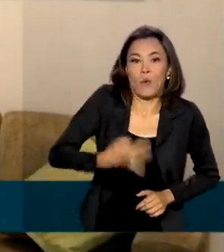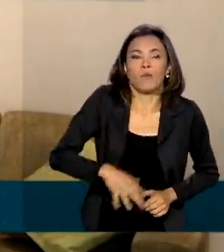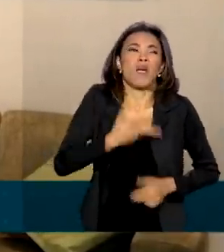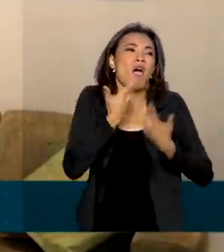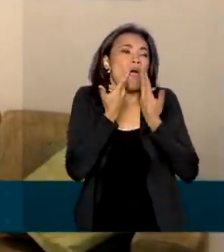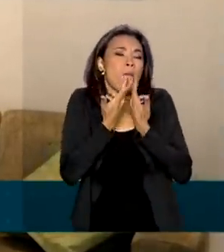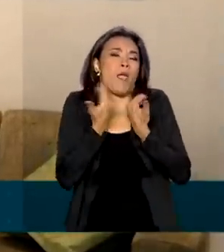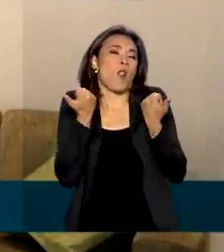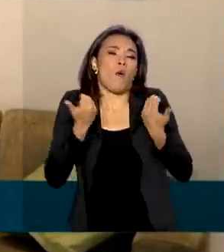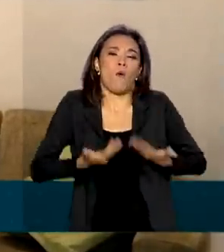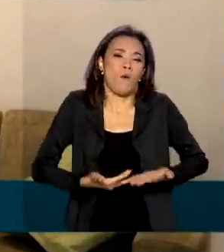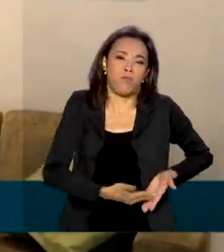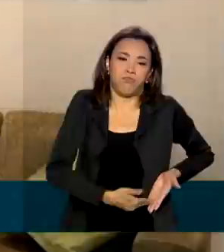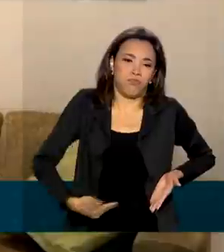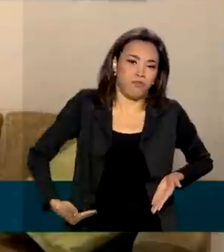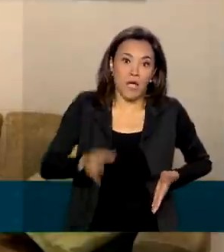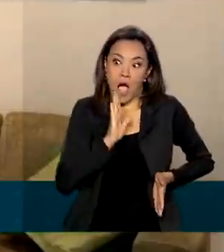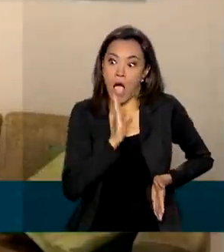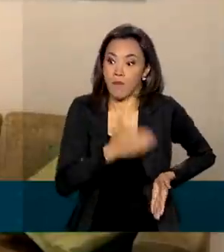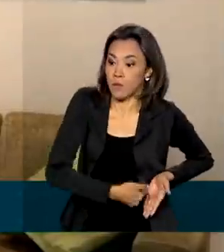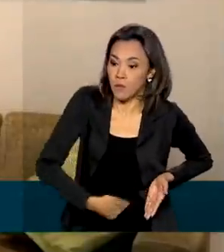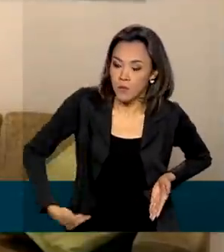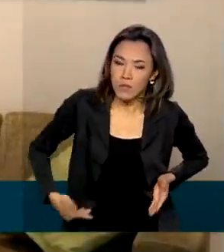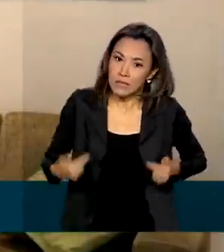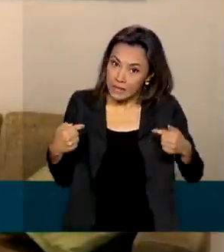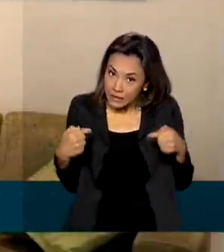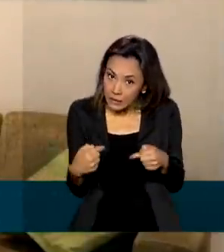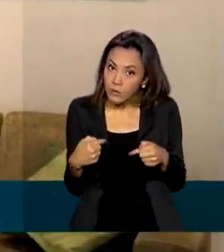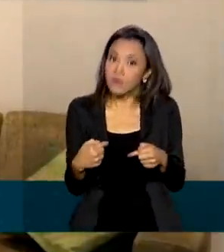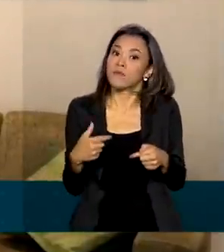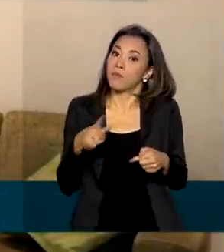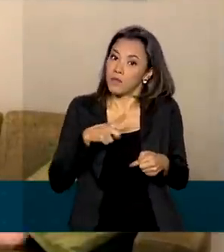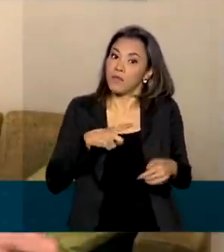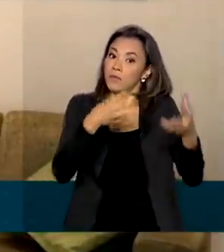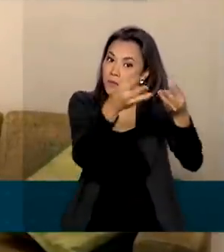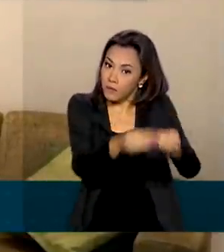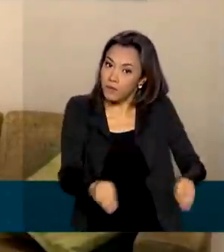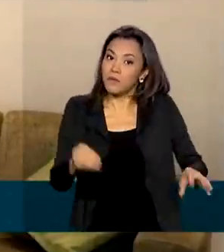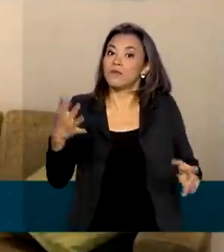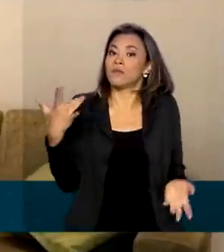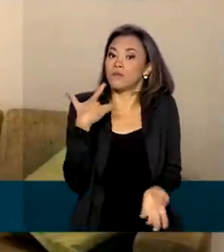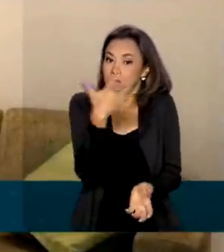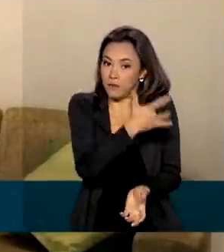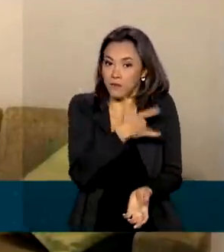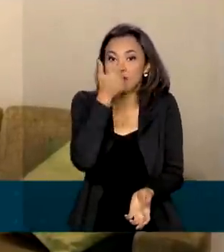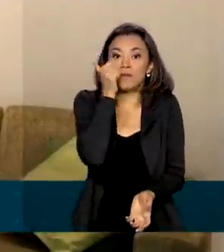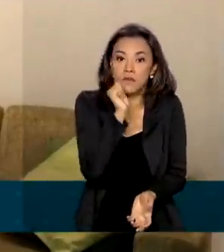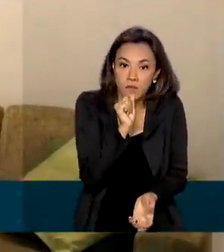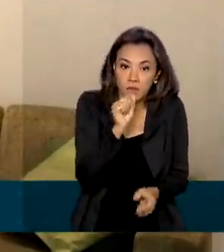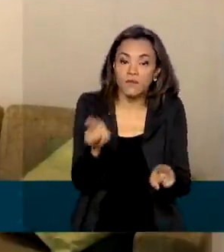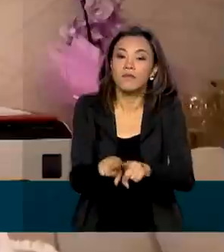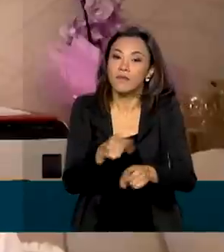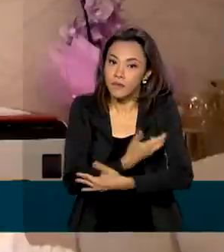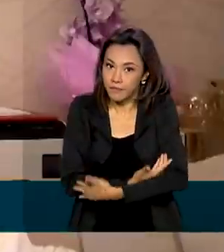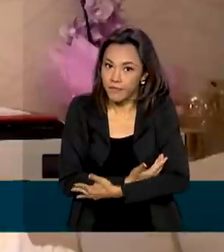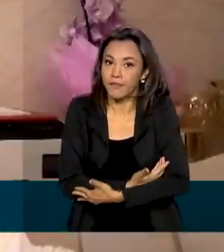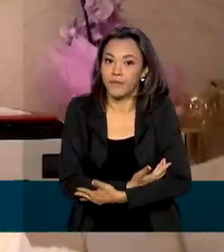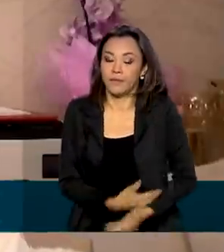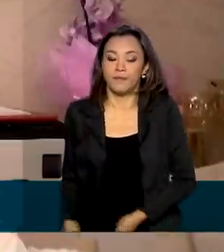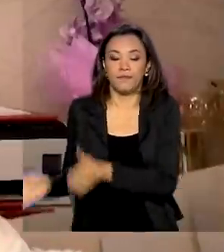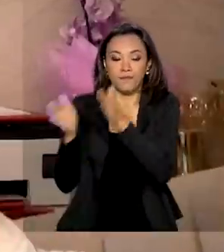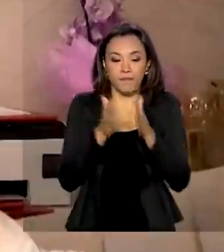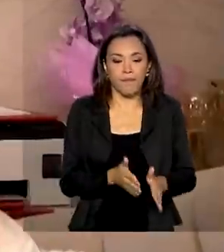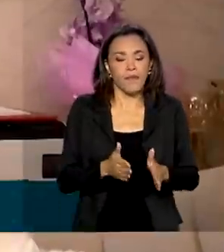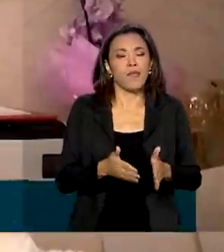ou rapidez. Decisão que pode trazer riscos para a saúde da mãe e do bebê. O parto